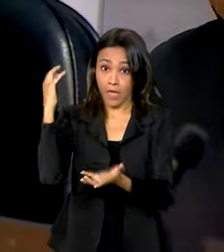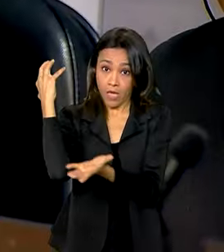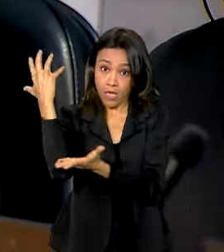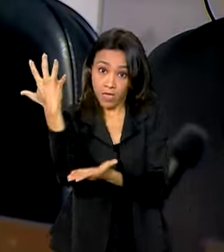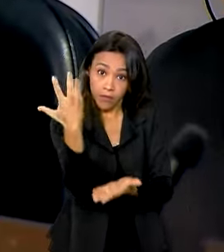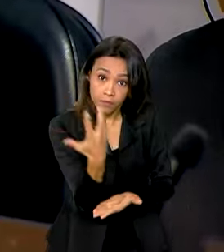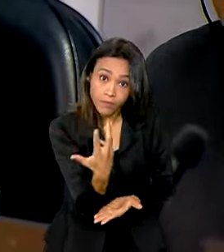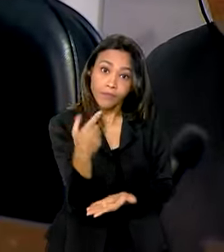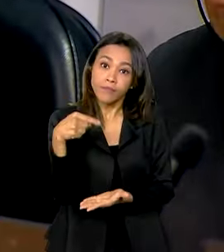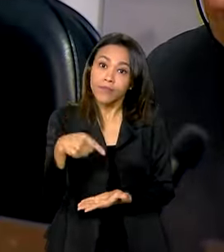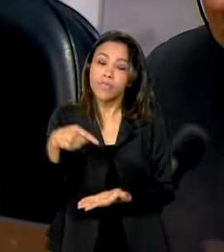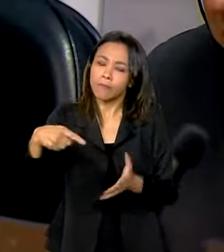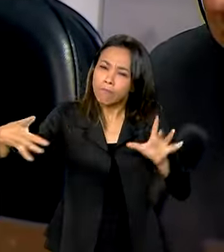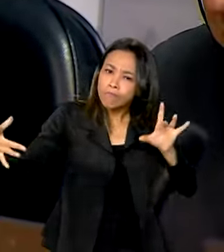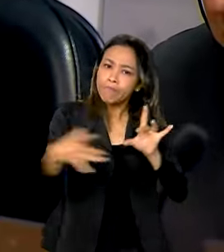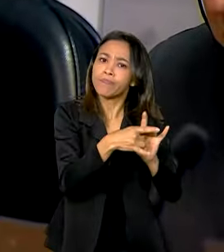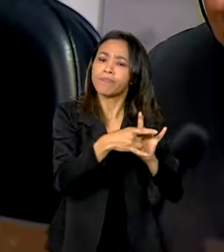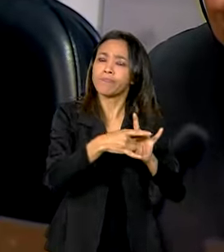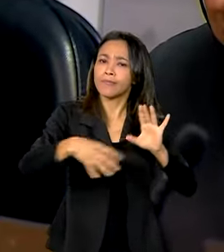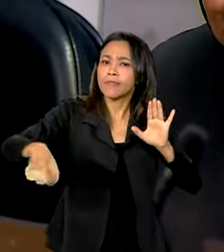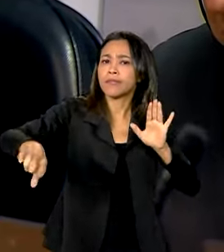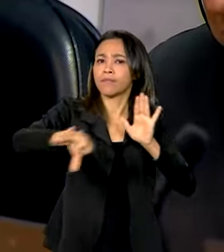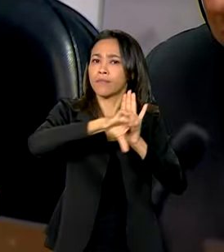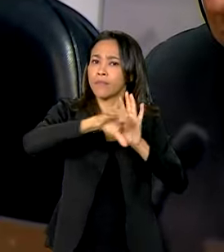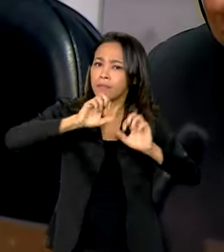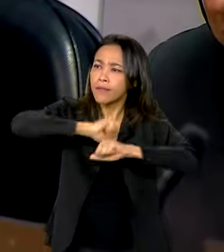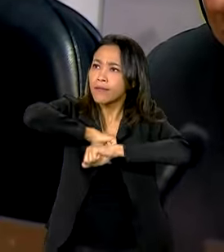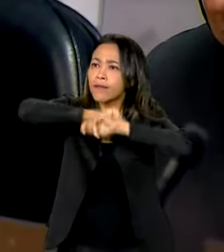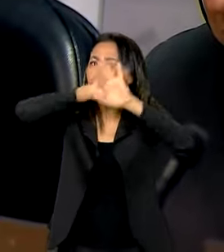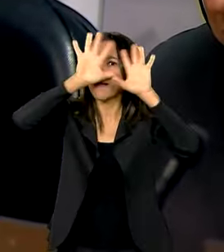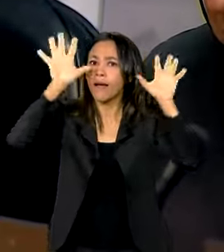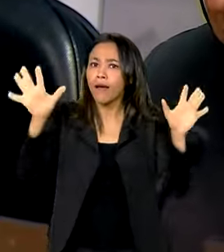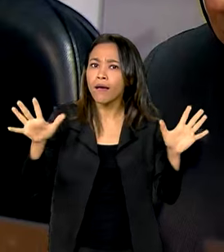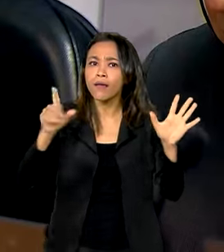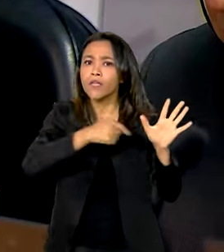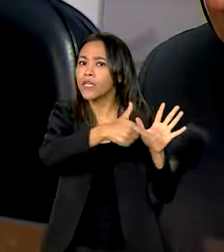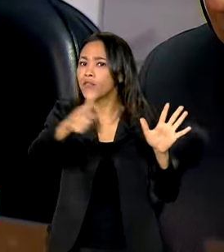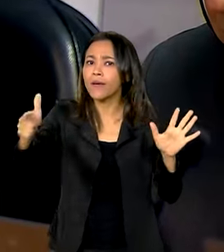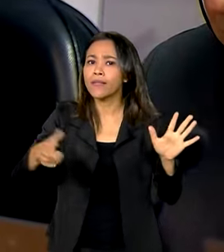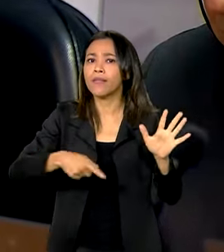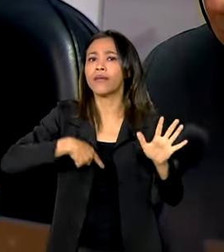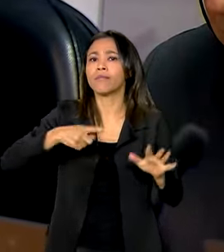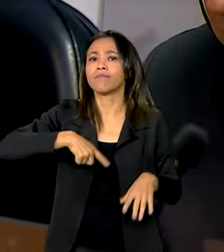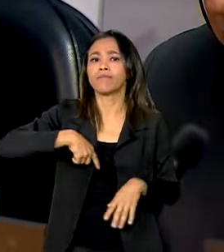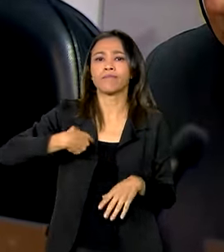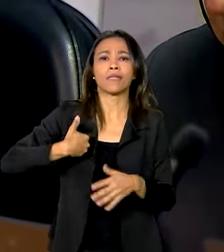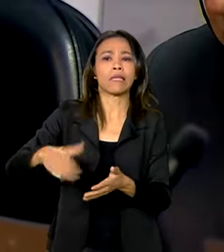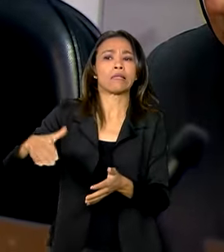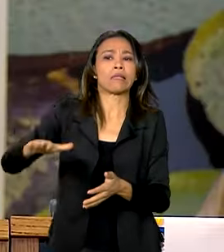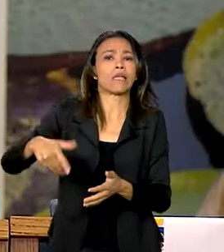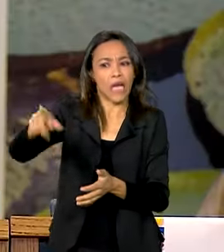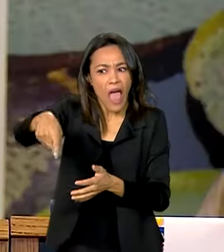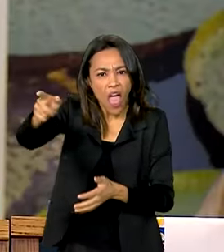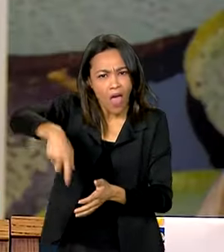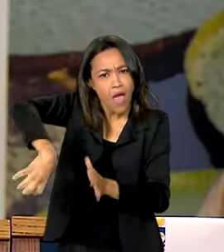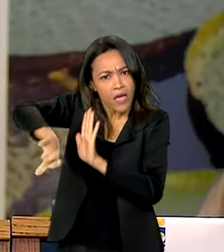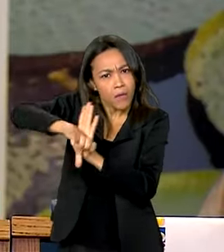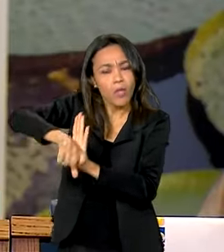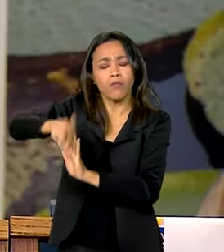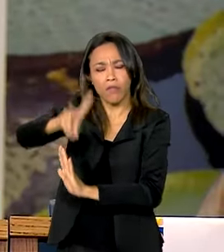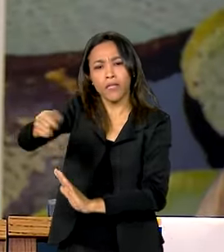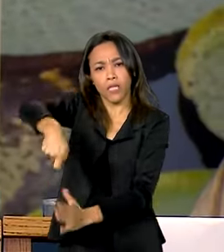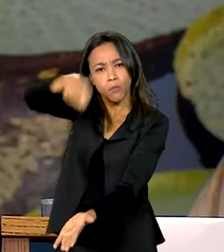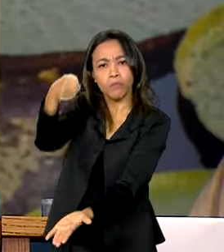e é uma arma fundamental, vai ficar claro, a partir deste ano, que não haverá impunidade para incêndios criminosos. Para além